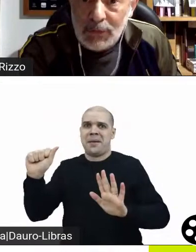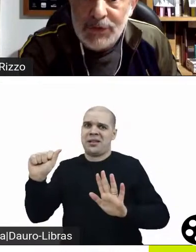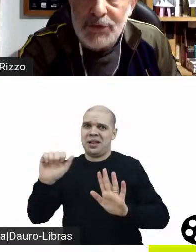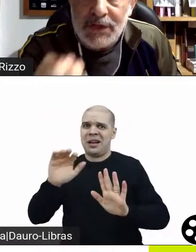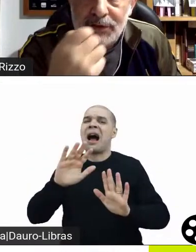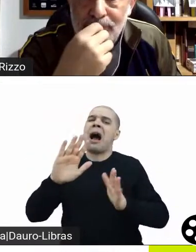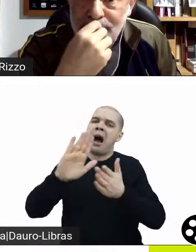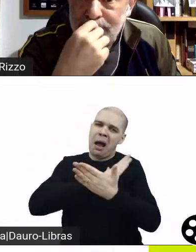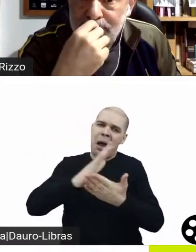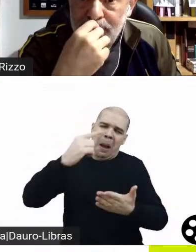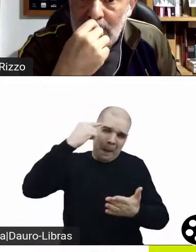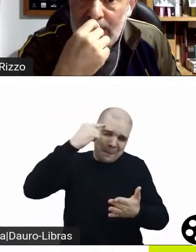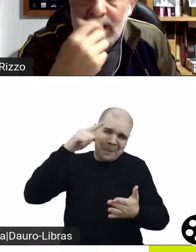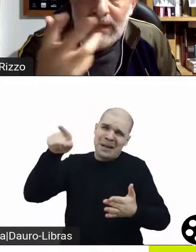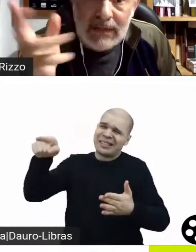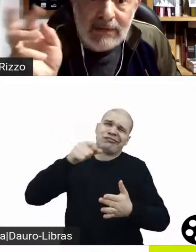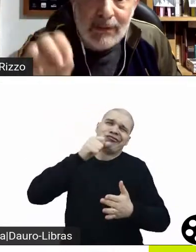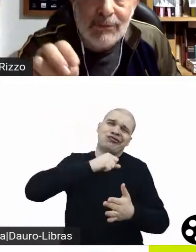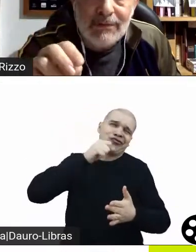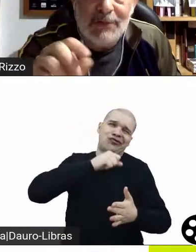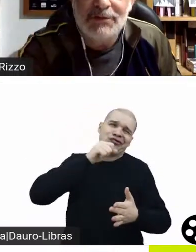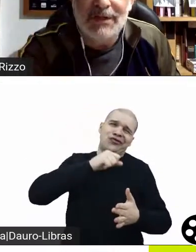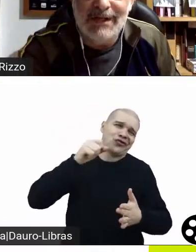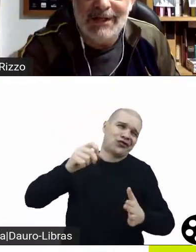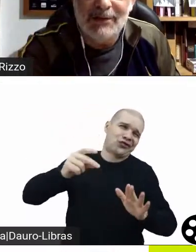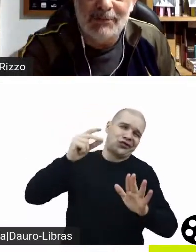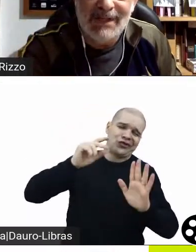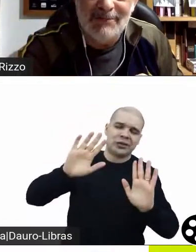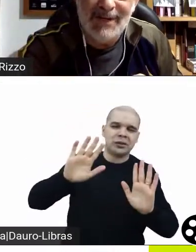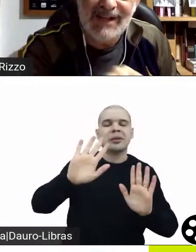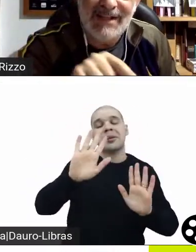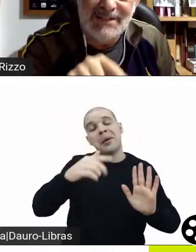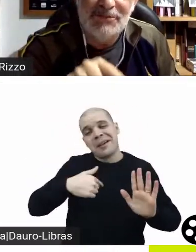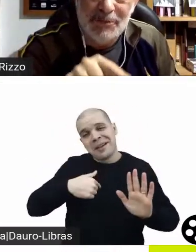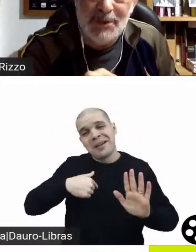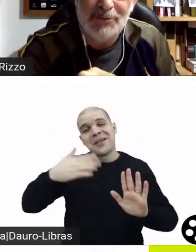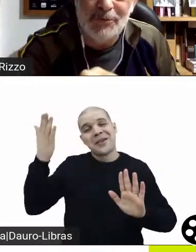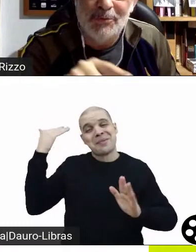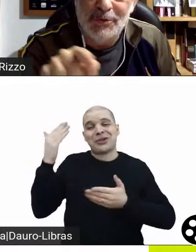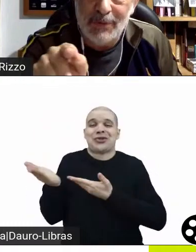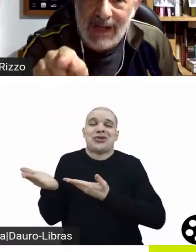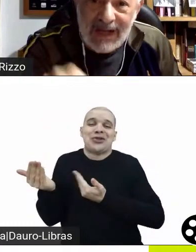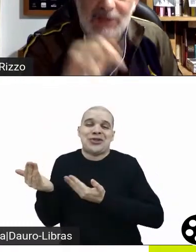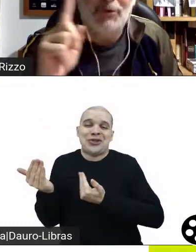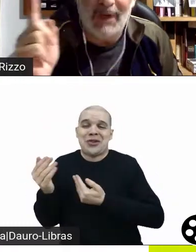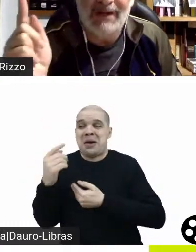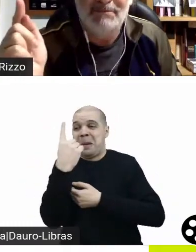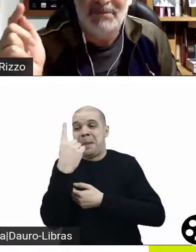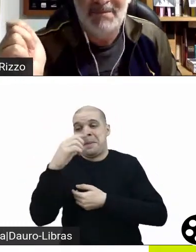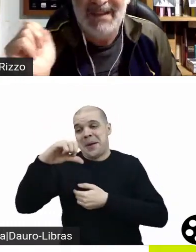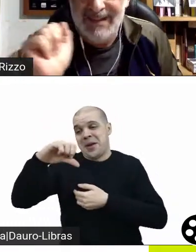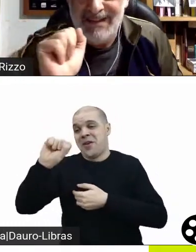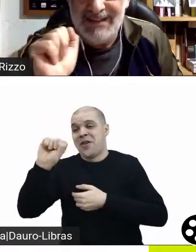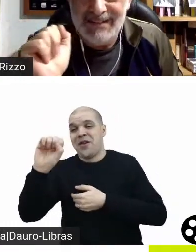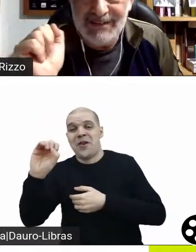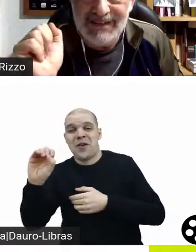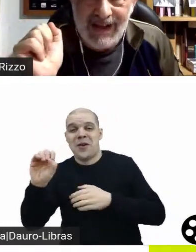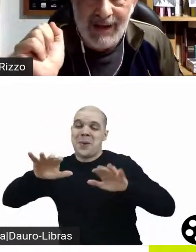impactou um monte de gente. E então, acho que seria legal também lembrar que esse filme ajudou muito a retomar